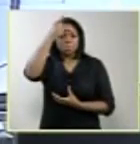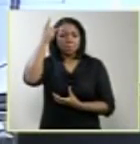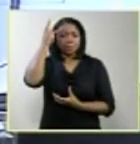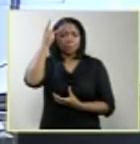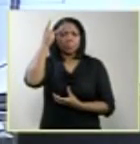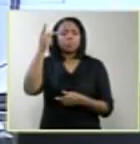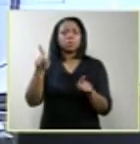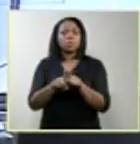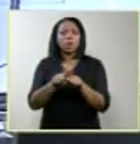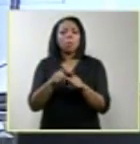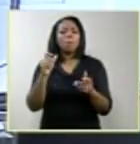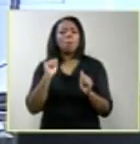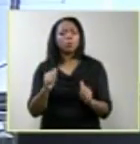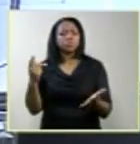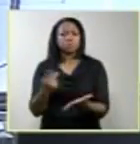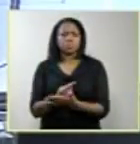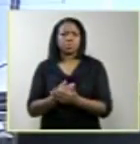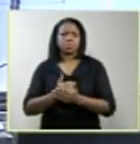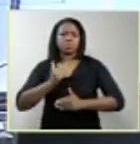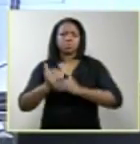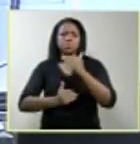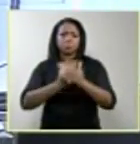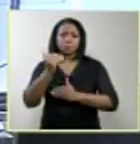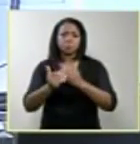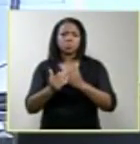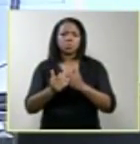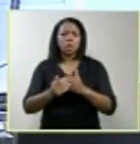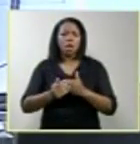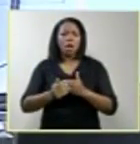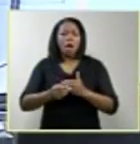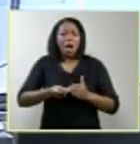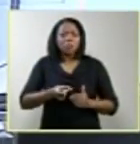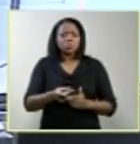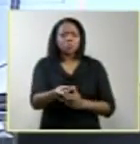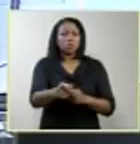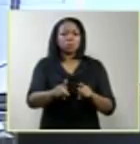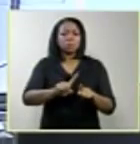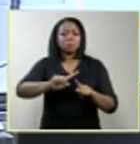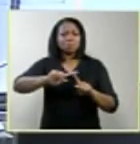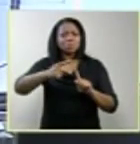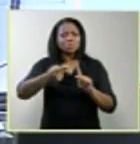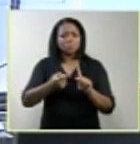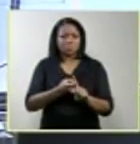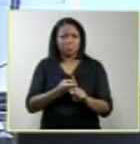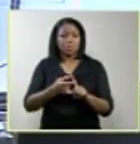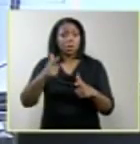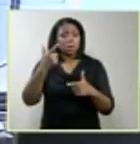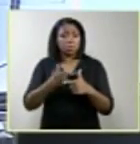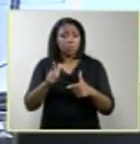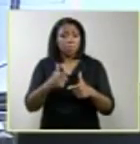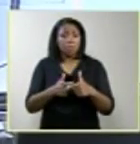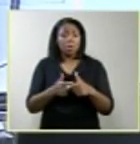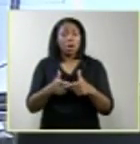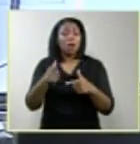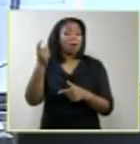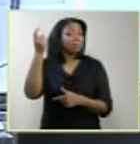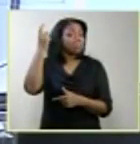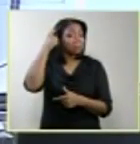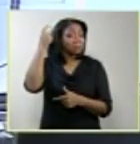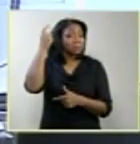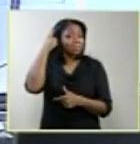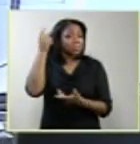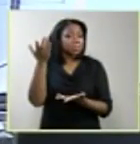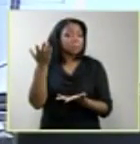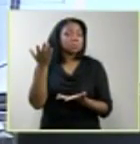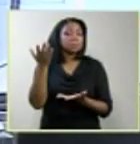acontecer no processo gestacional. Então, a anencefalia é uma malformação mais